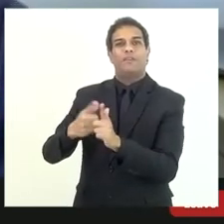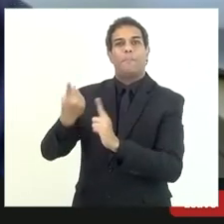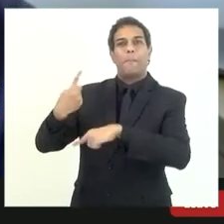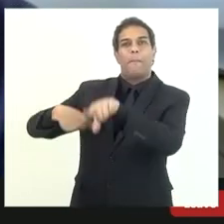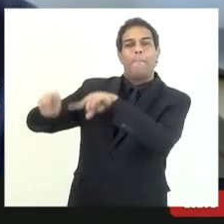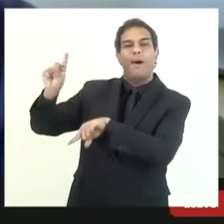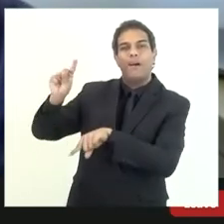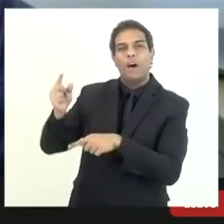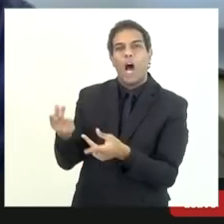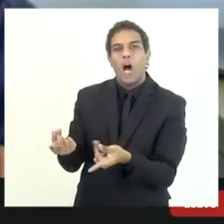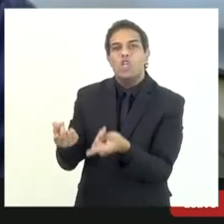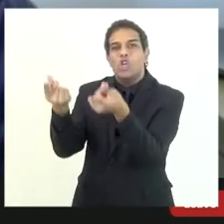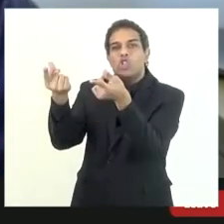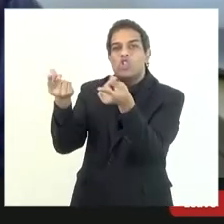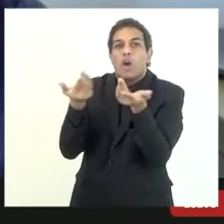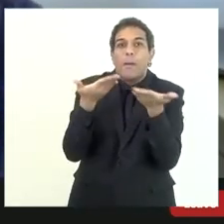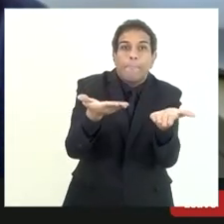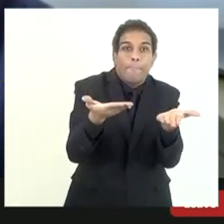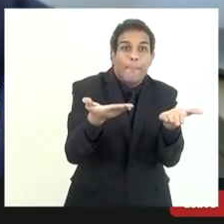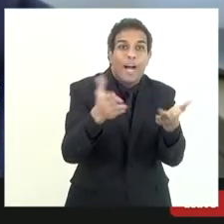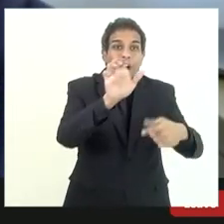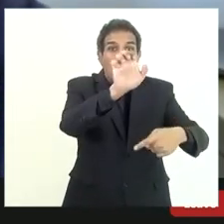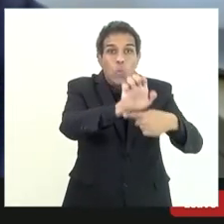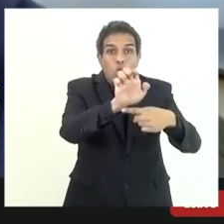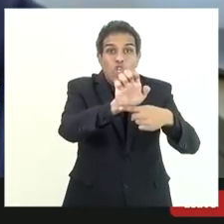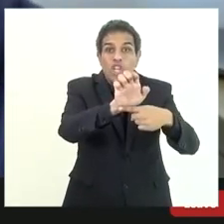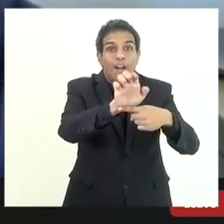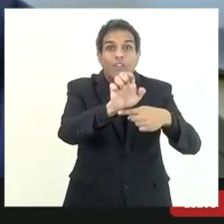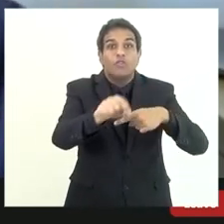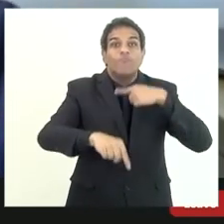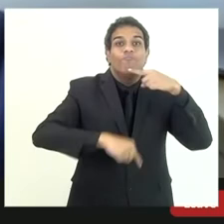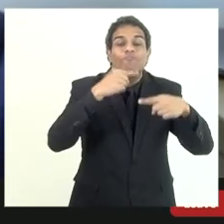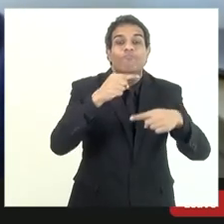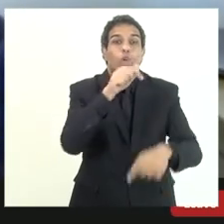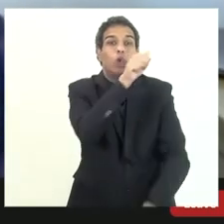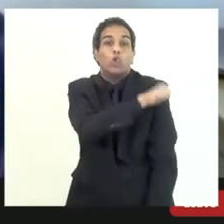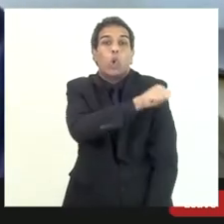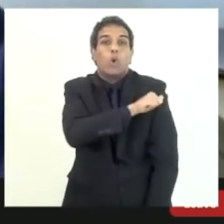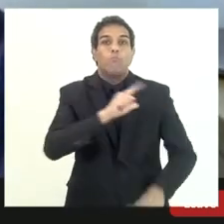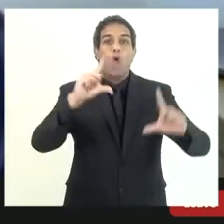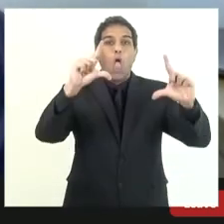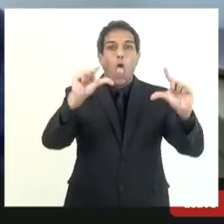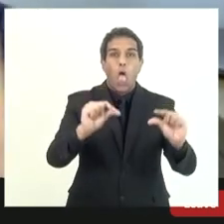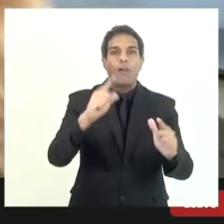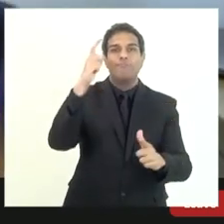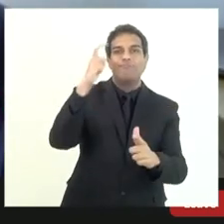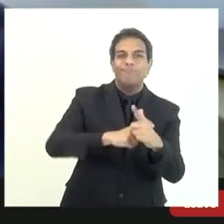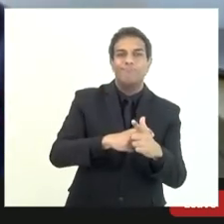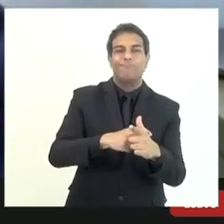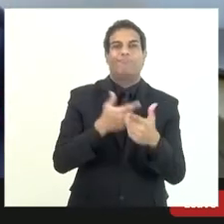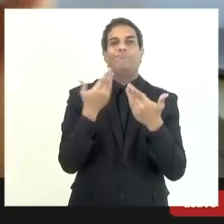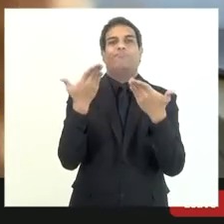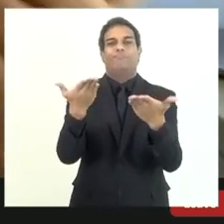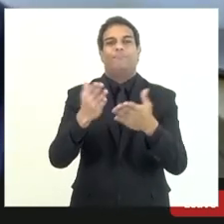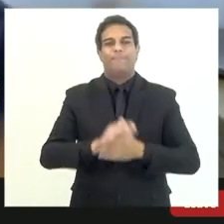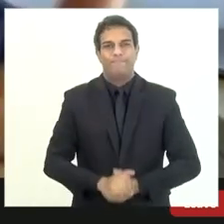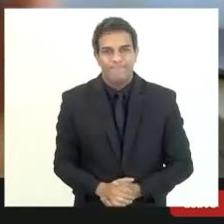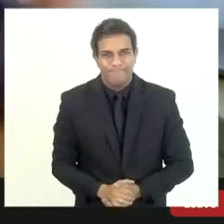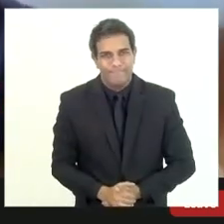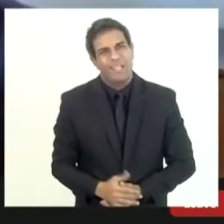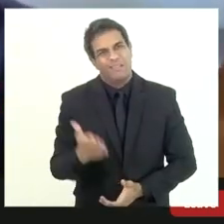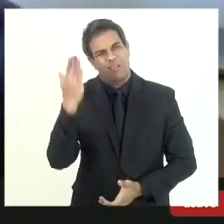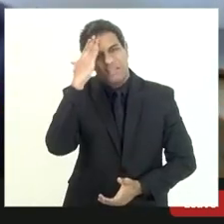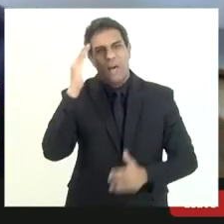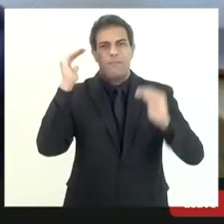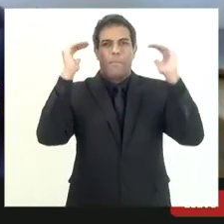mas o Estado não eu queria que o senhor evidentemente para a hierarquia